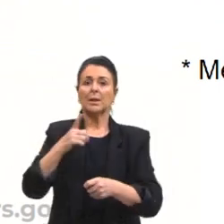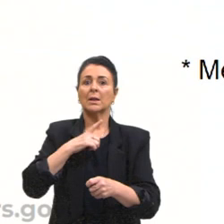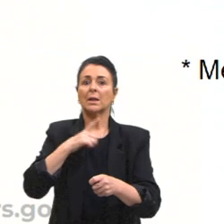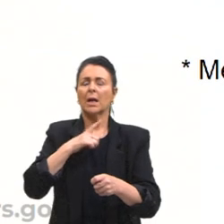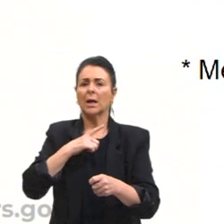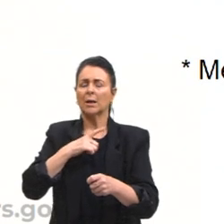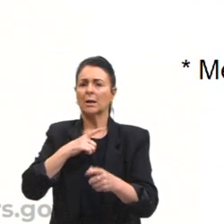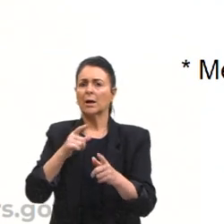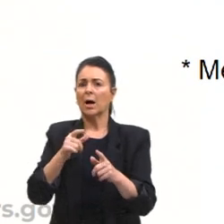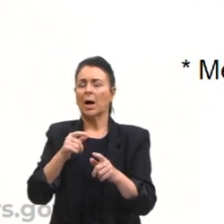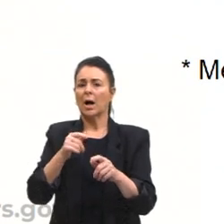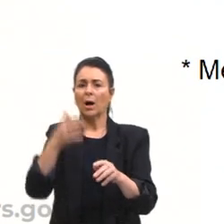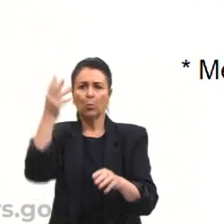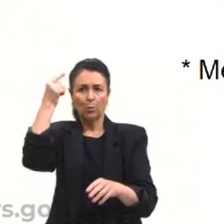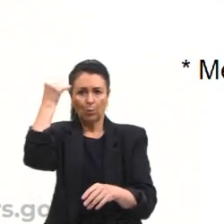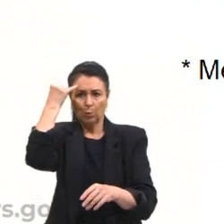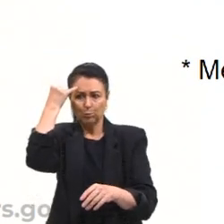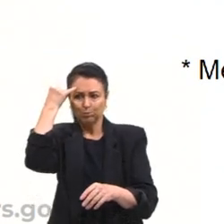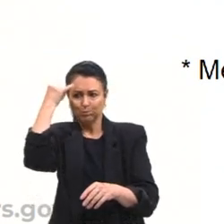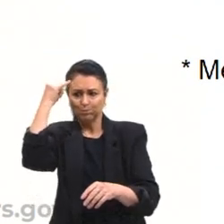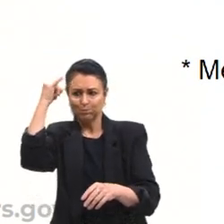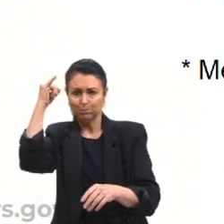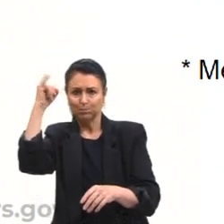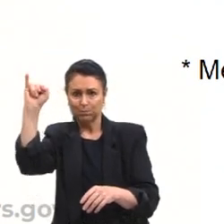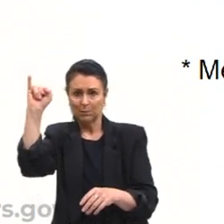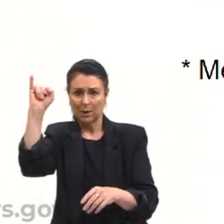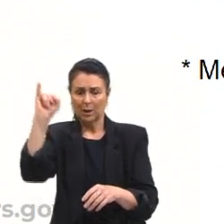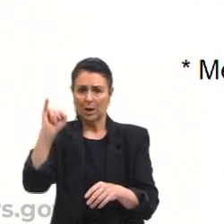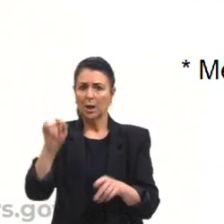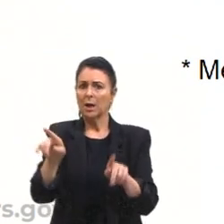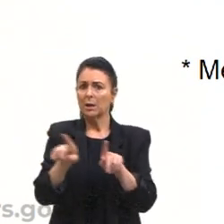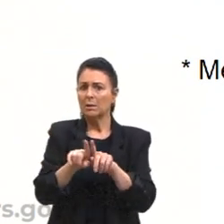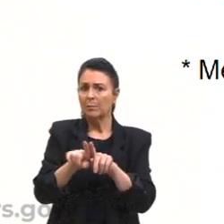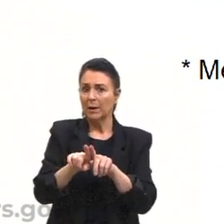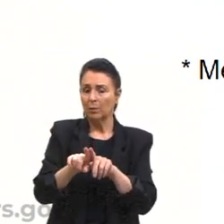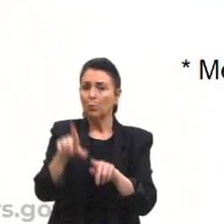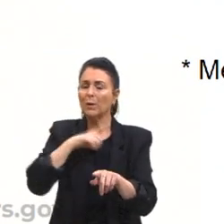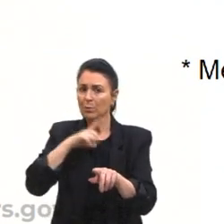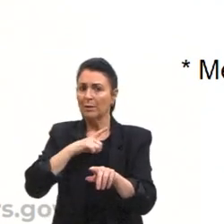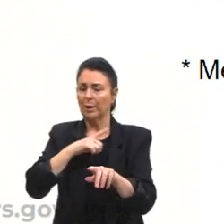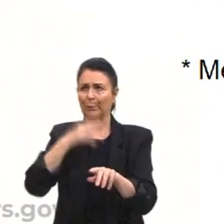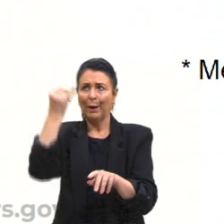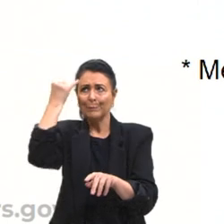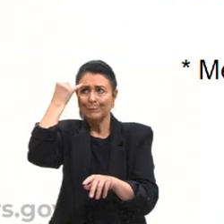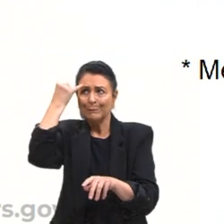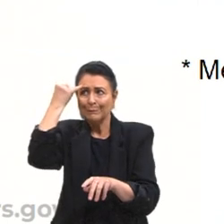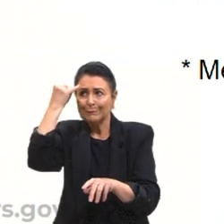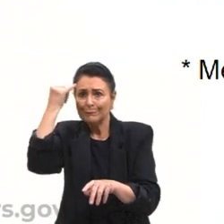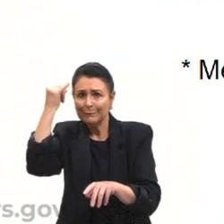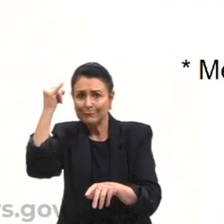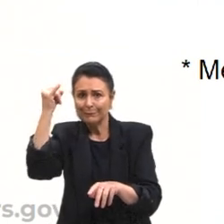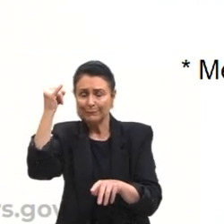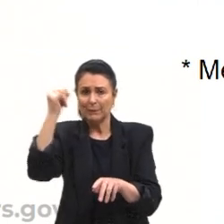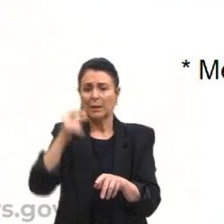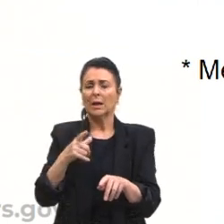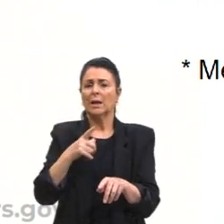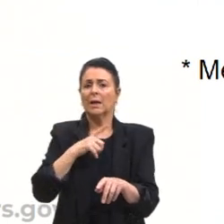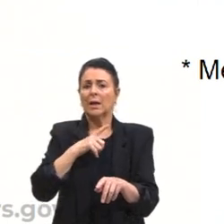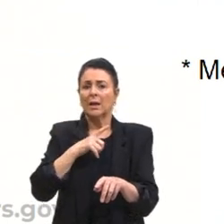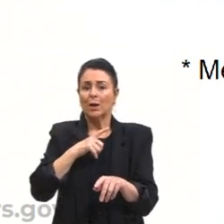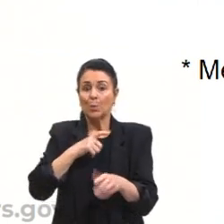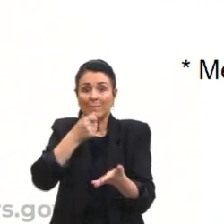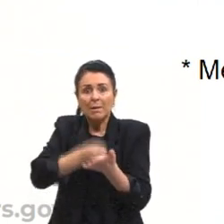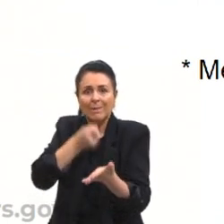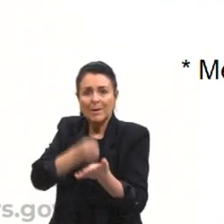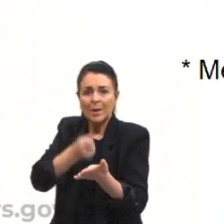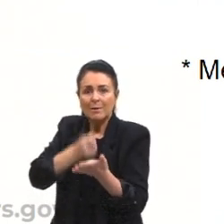podem ser apenas ideológicos, eles são, quando são ideológicos, é através da cantada. Eu tento convencer